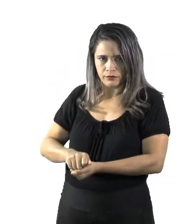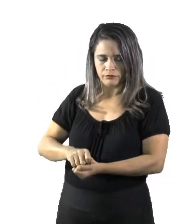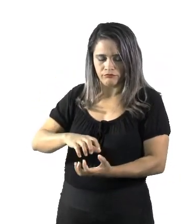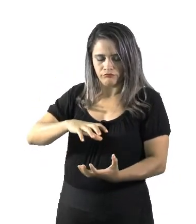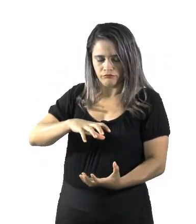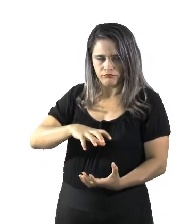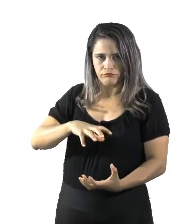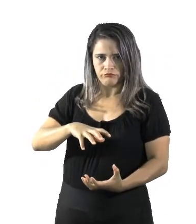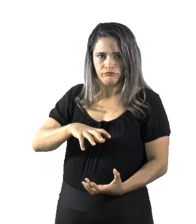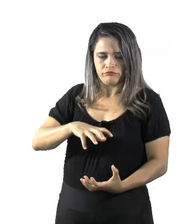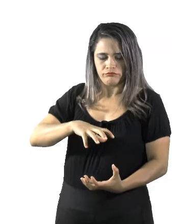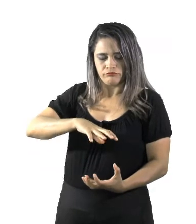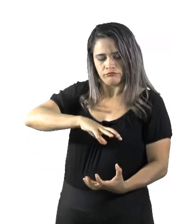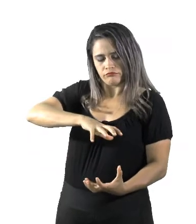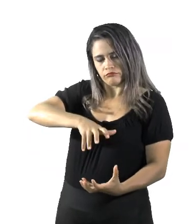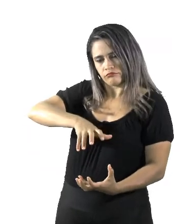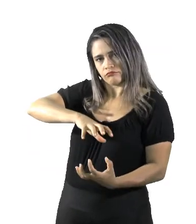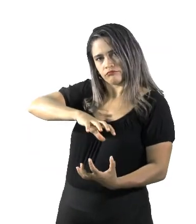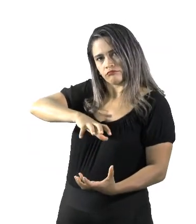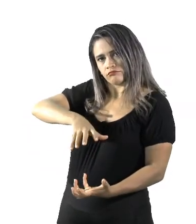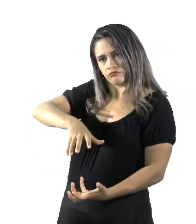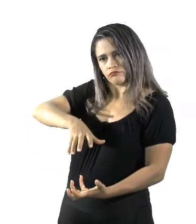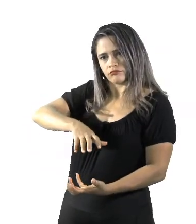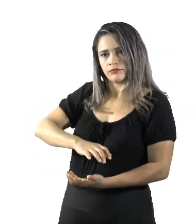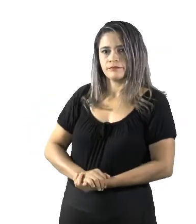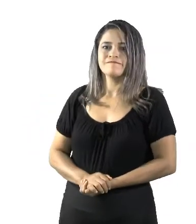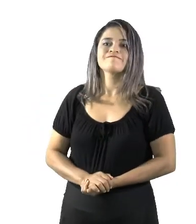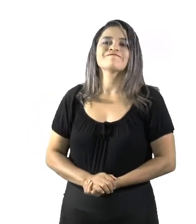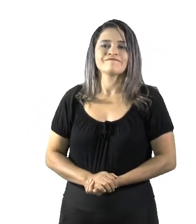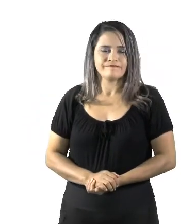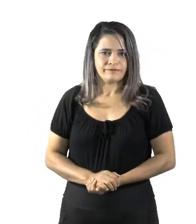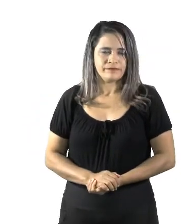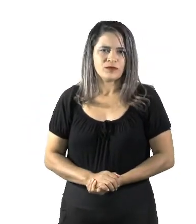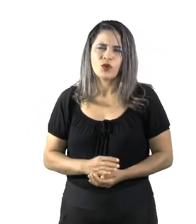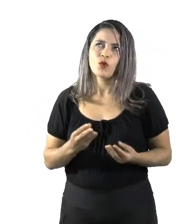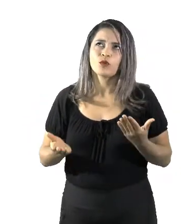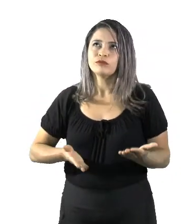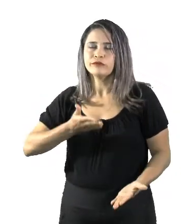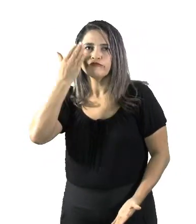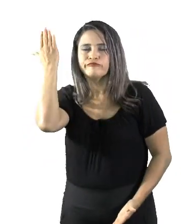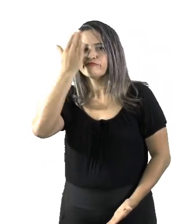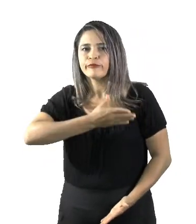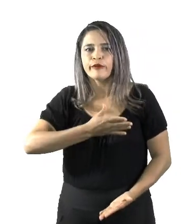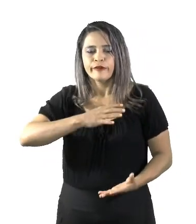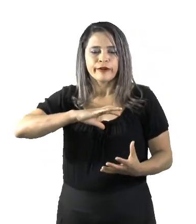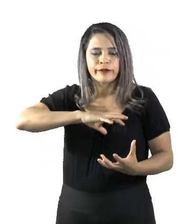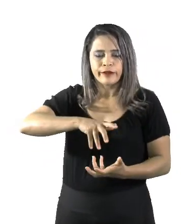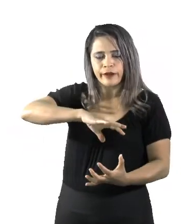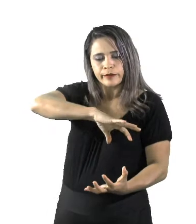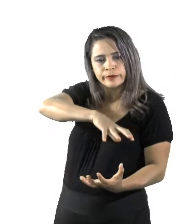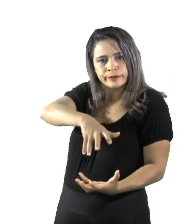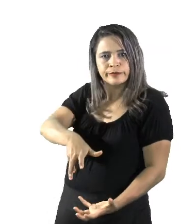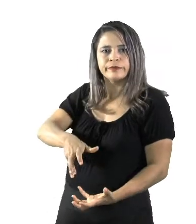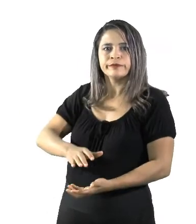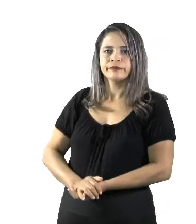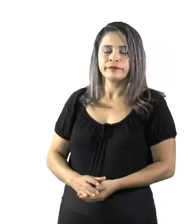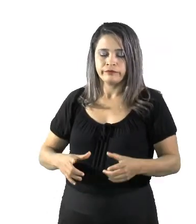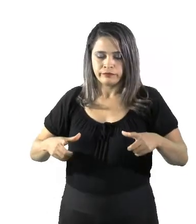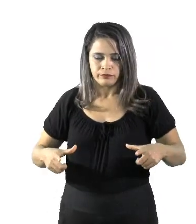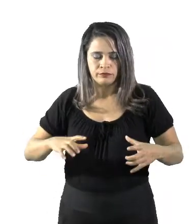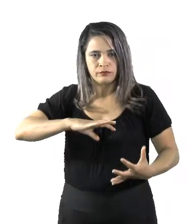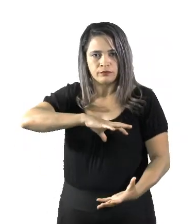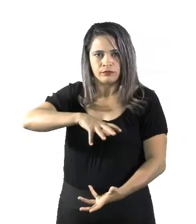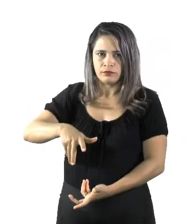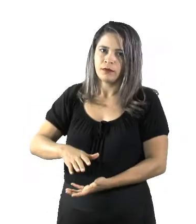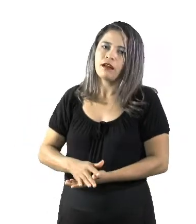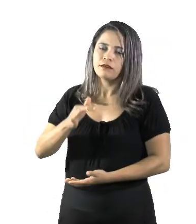esférica. Mas, assim, como que nós vamos provar que a Terra é esférica? Então, eles tinham, assim, teorias, assim,